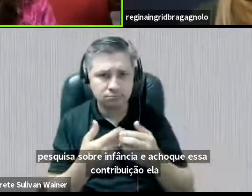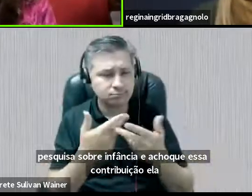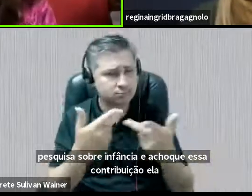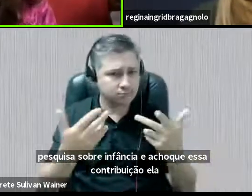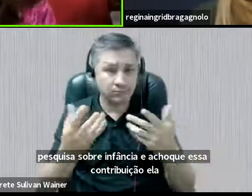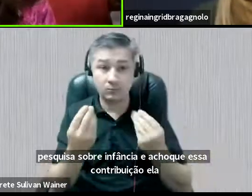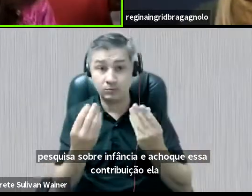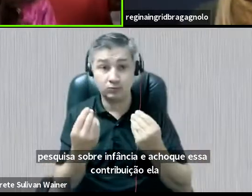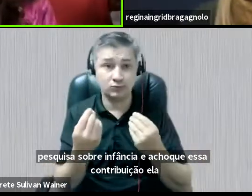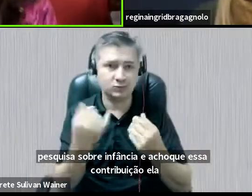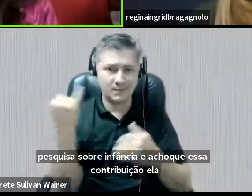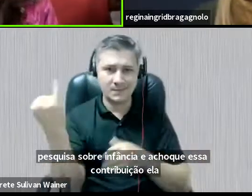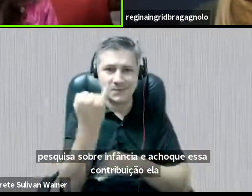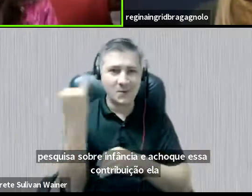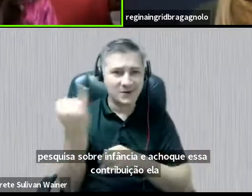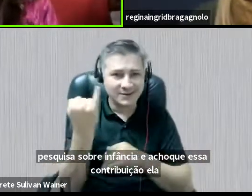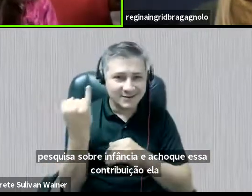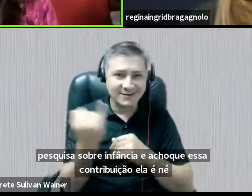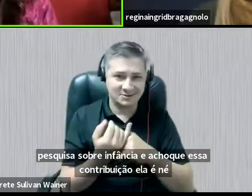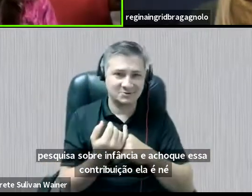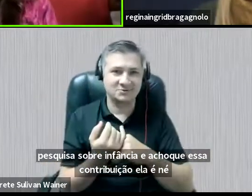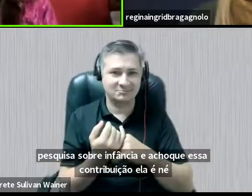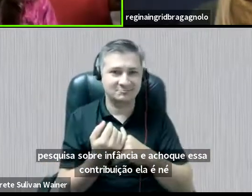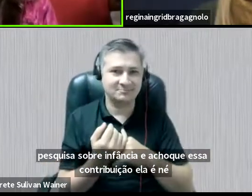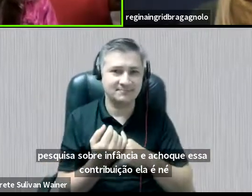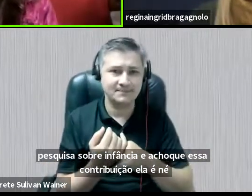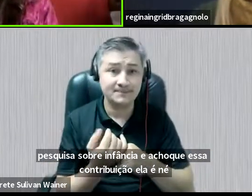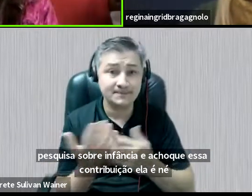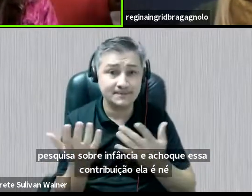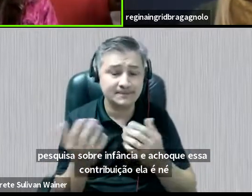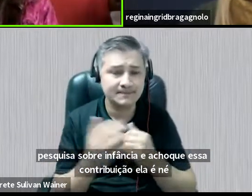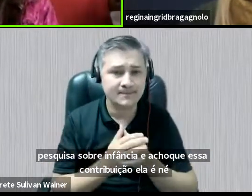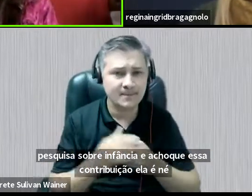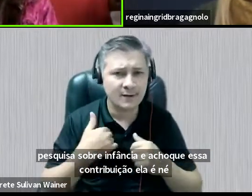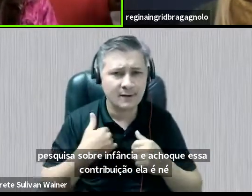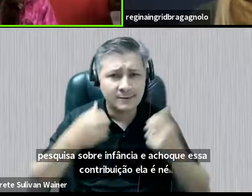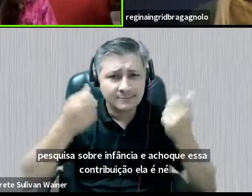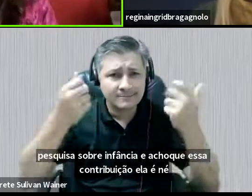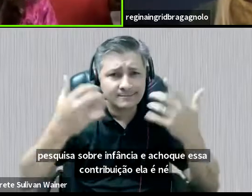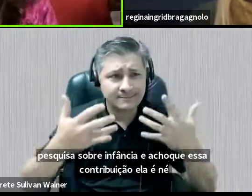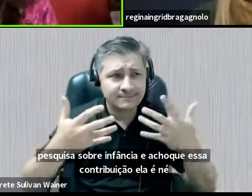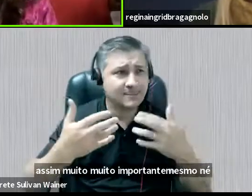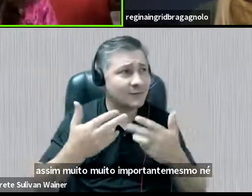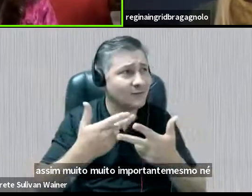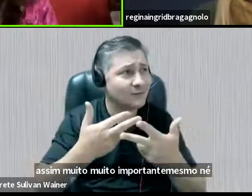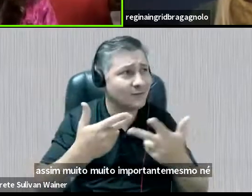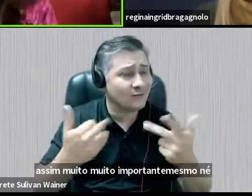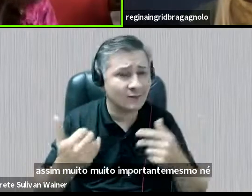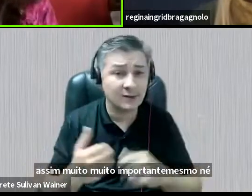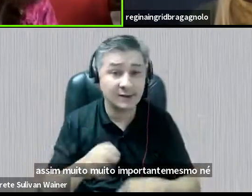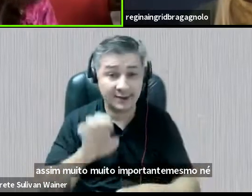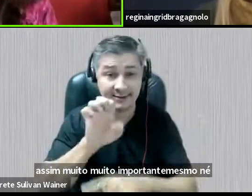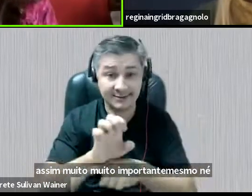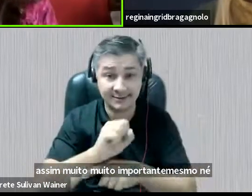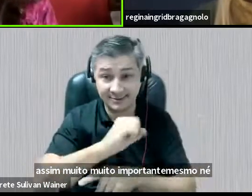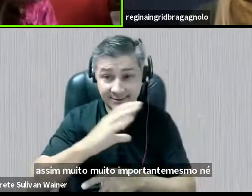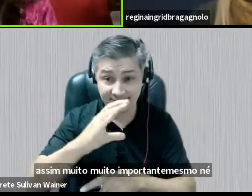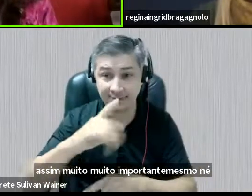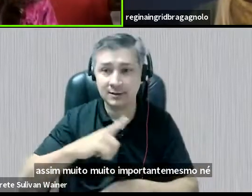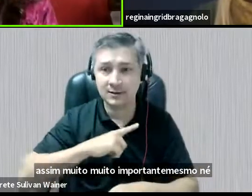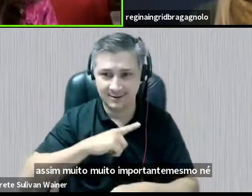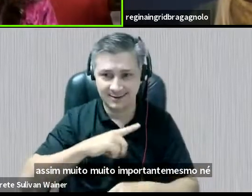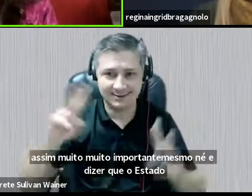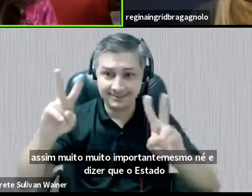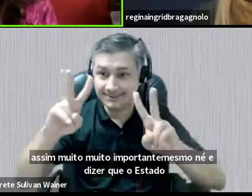muito, muito importante mesmo, né, e dizer que, né, o Estado de Santa Catarina tem essa